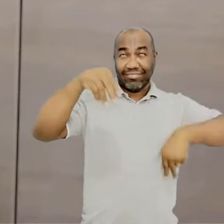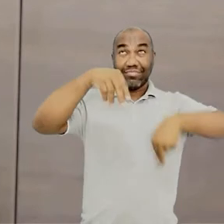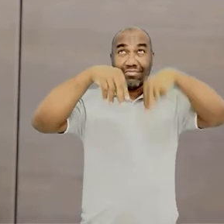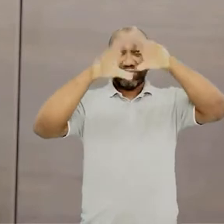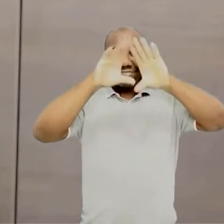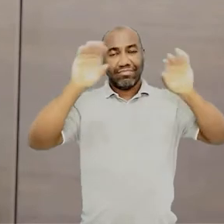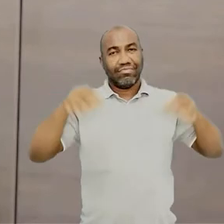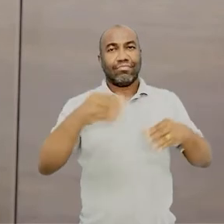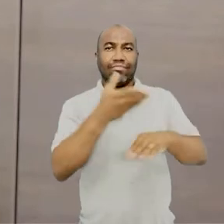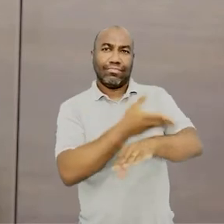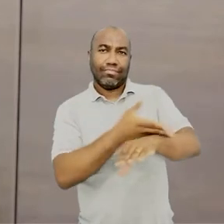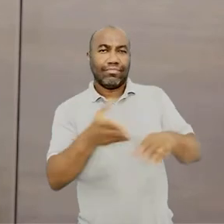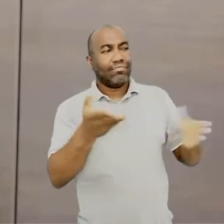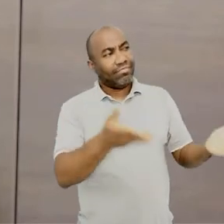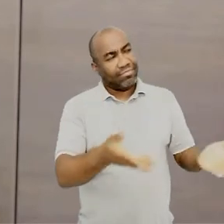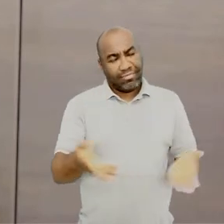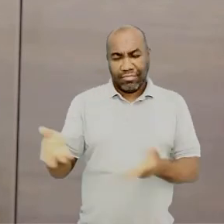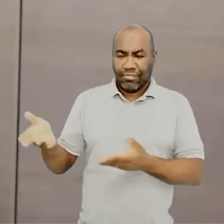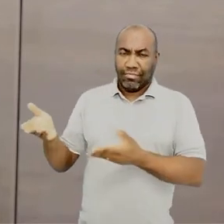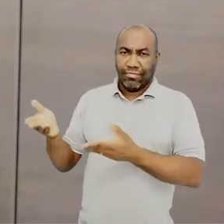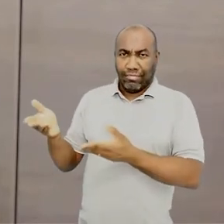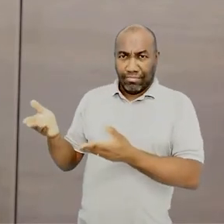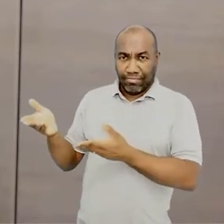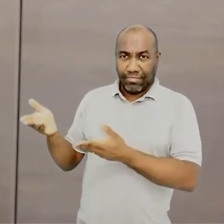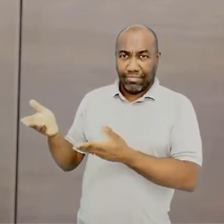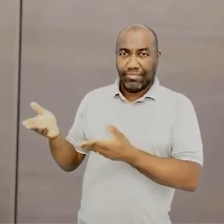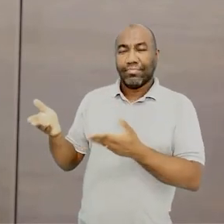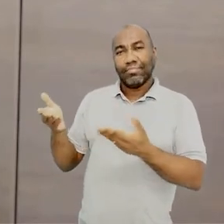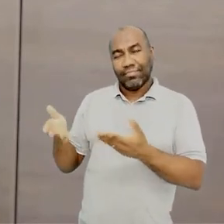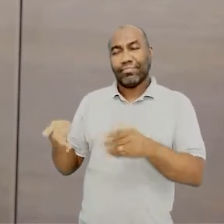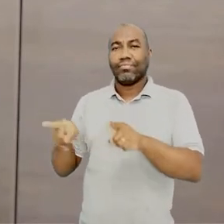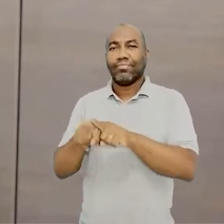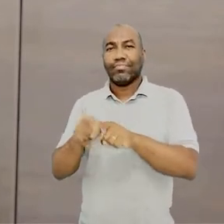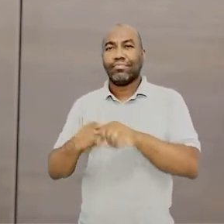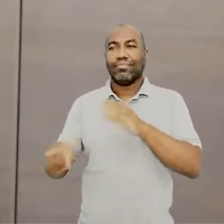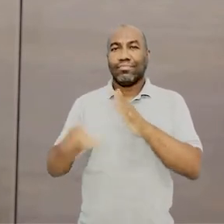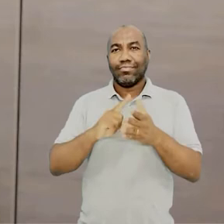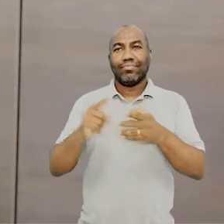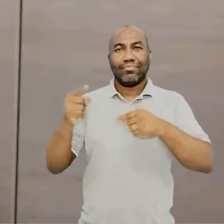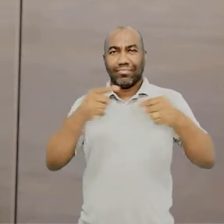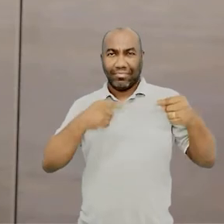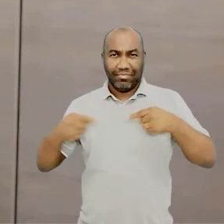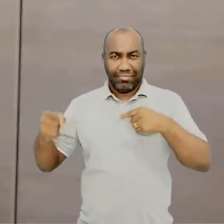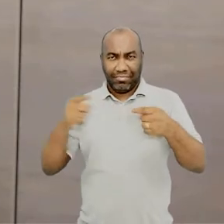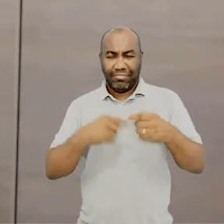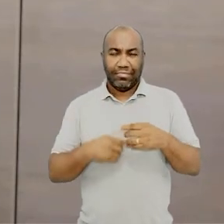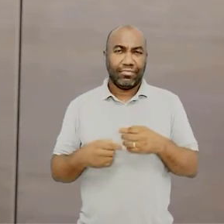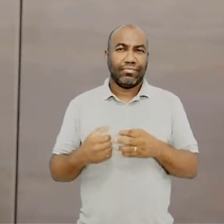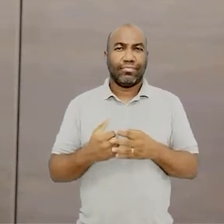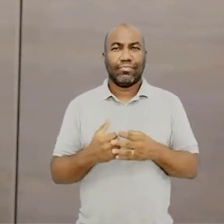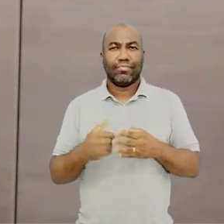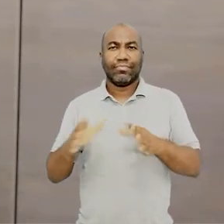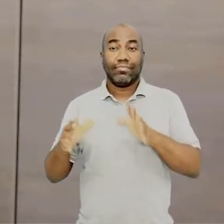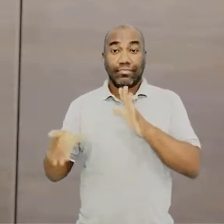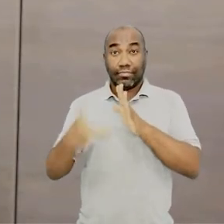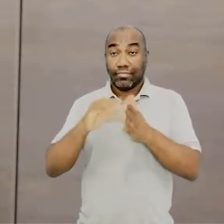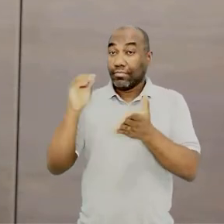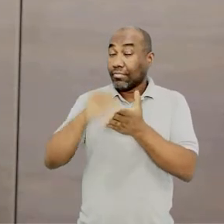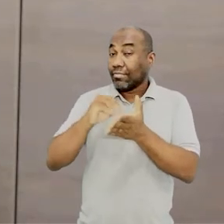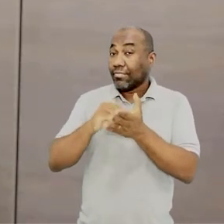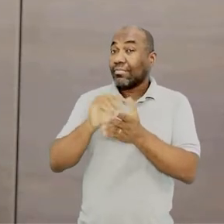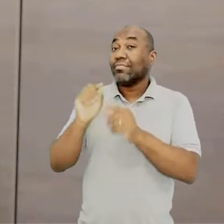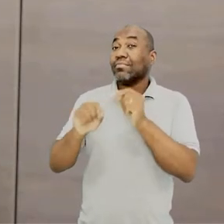licença. Porém, esse branco dá uma quebrada nisso e diz que ela não precisa pedir licença. É tudo numa linguagem